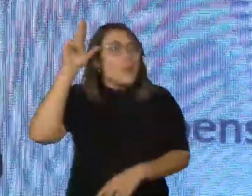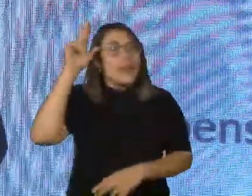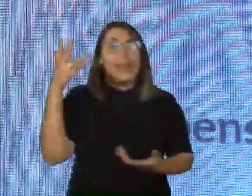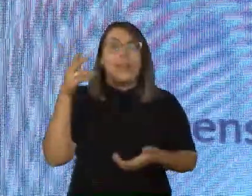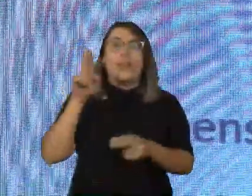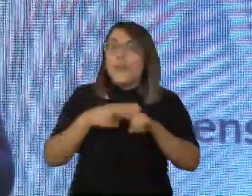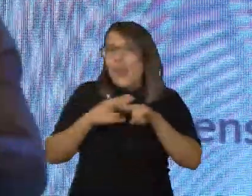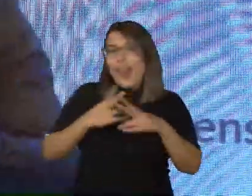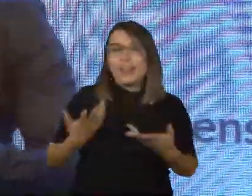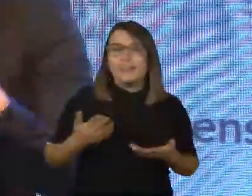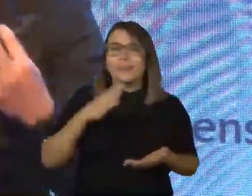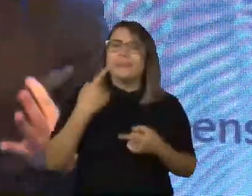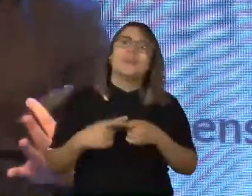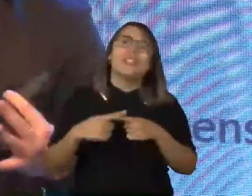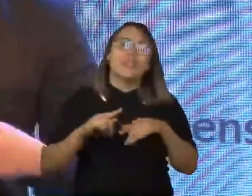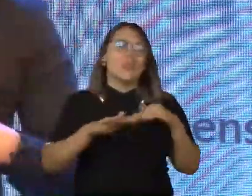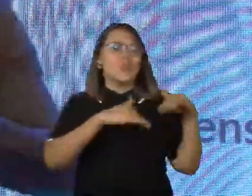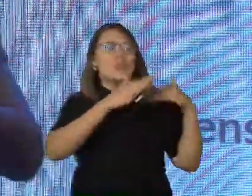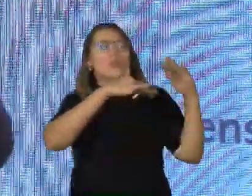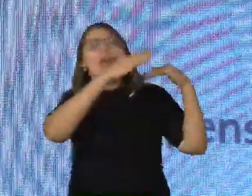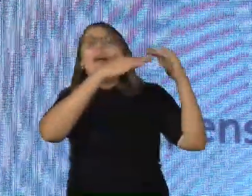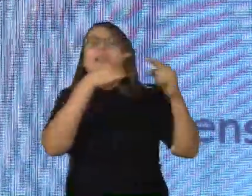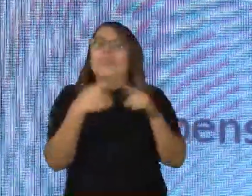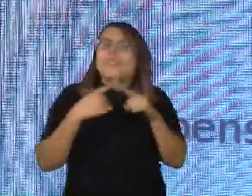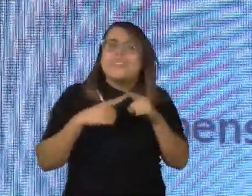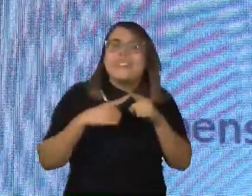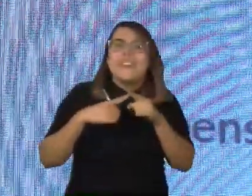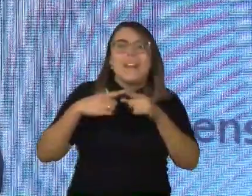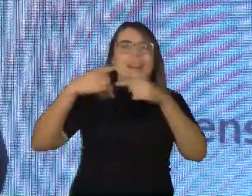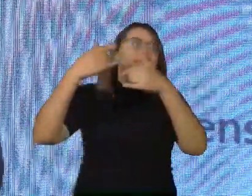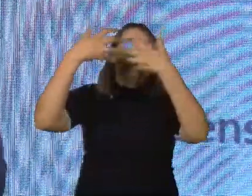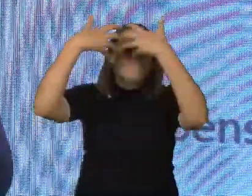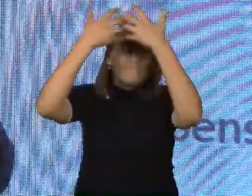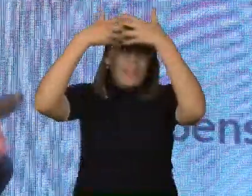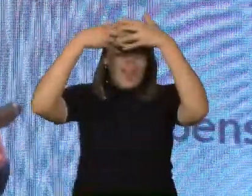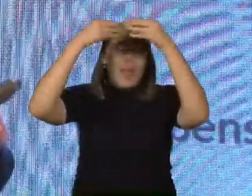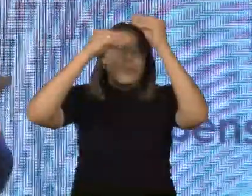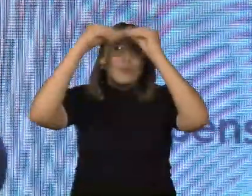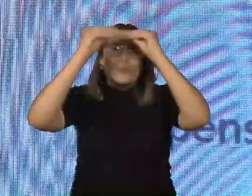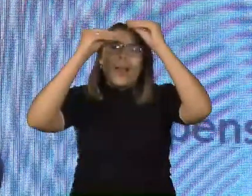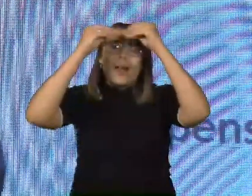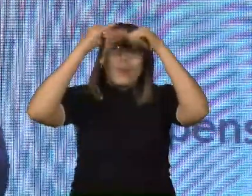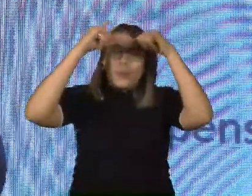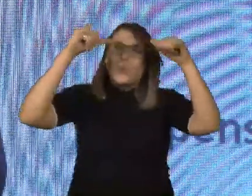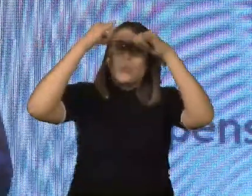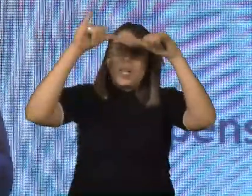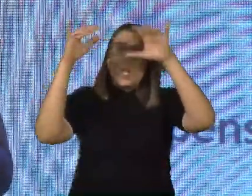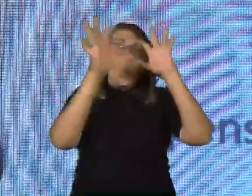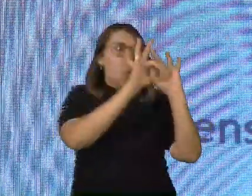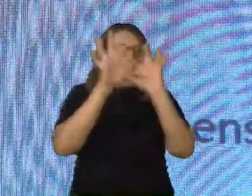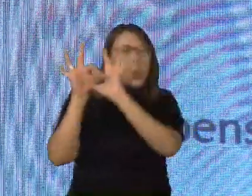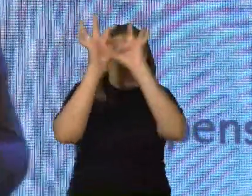o nosso cérebro vai evoluindo, vai se percebendo, vai criando neuroplasticidade e vai mostrando que sim, que ele pode se